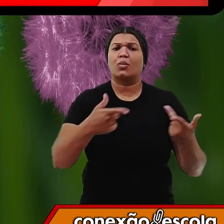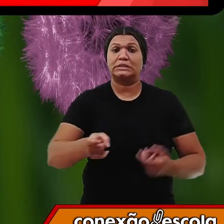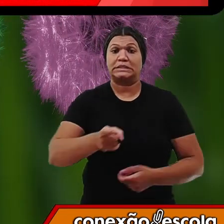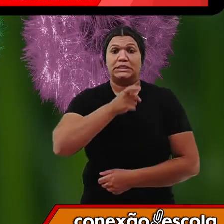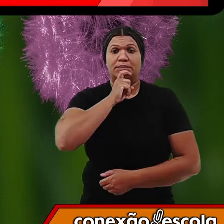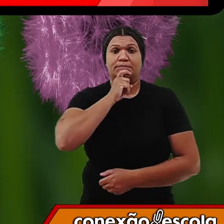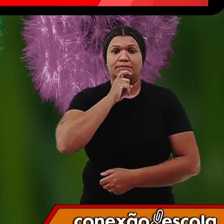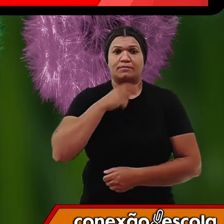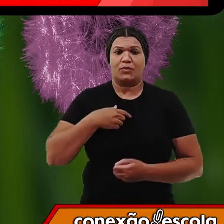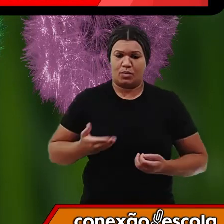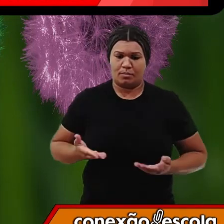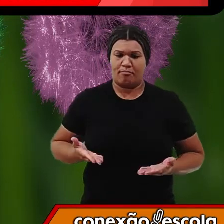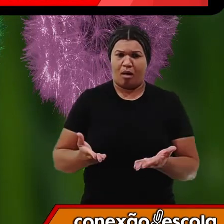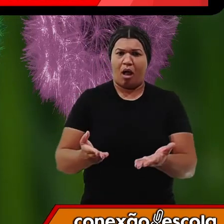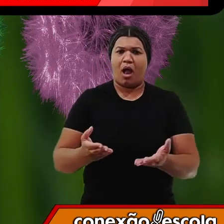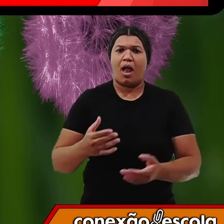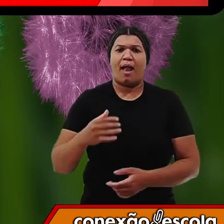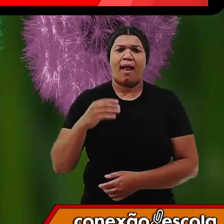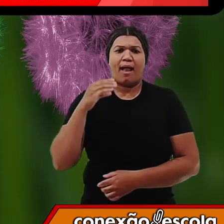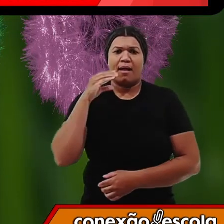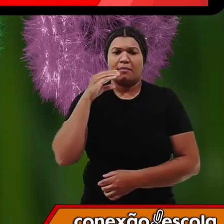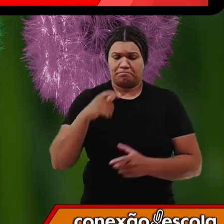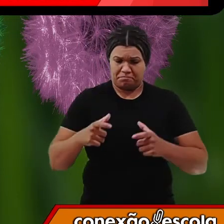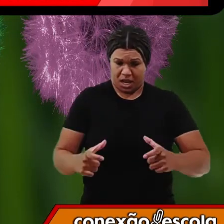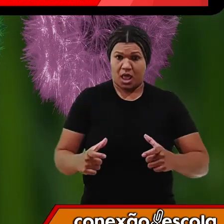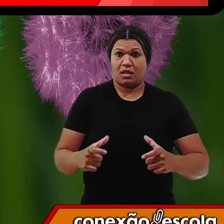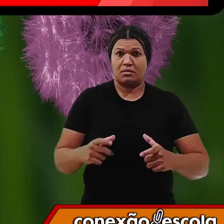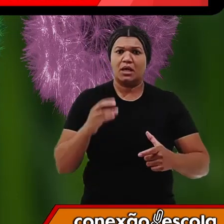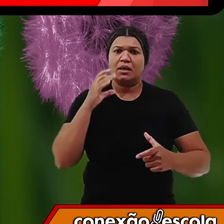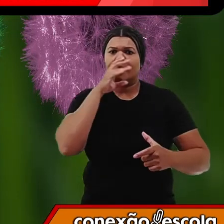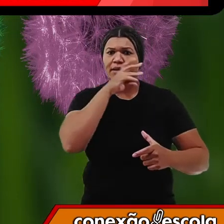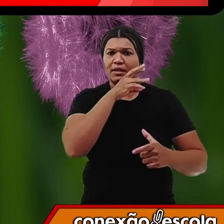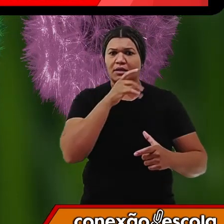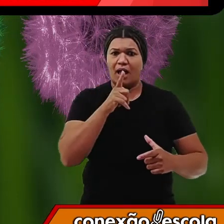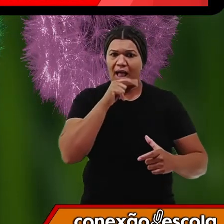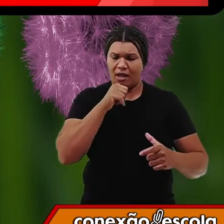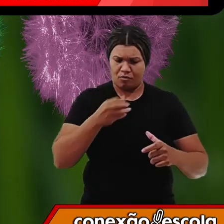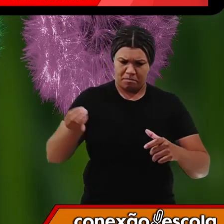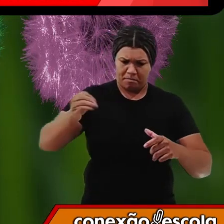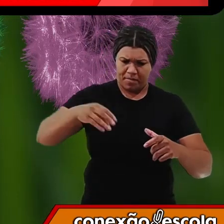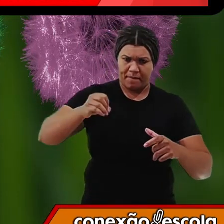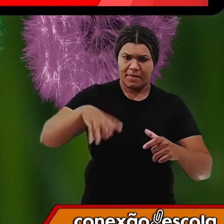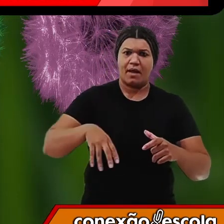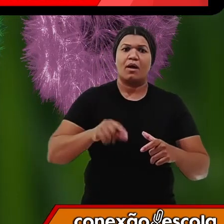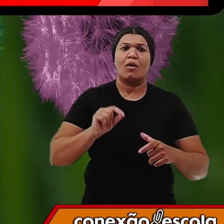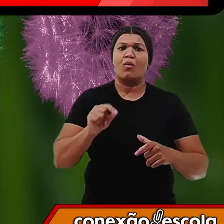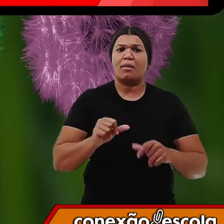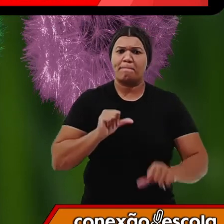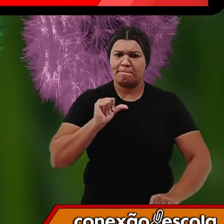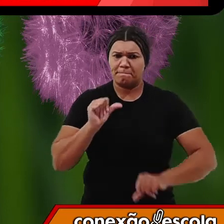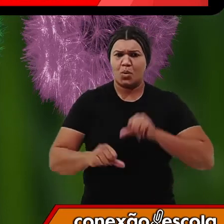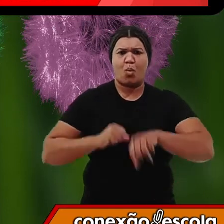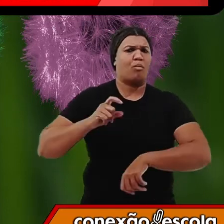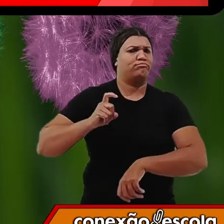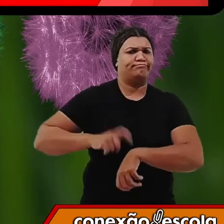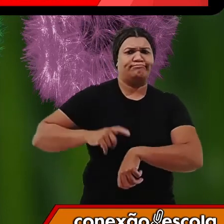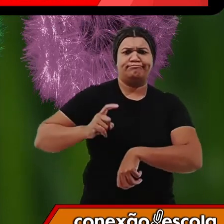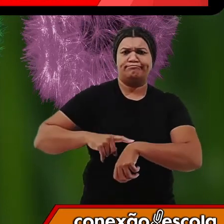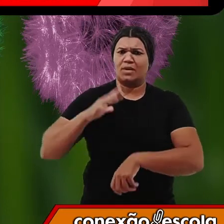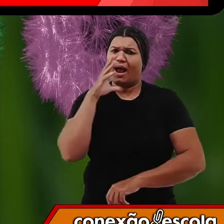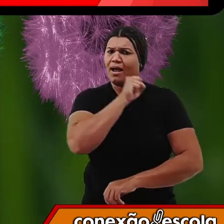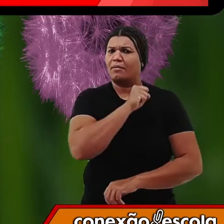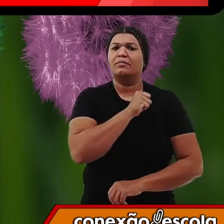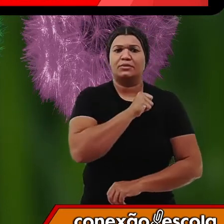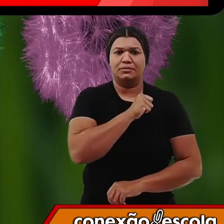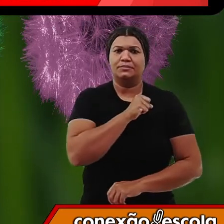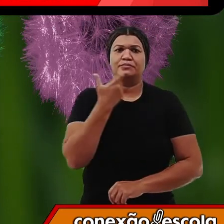e coloco na panela bem quente, aquela água, aqueles cristais de gelo ali, passam para o estado gasoso rapidamente, sem